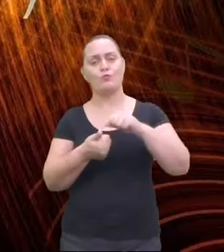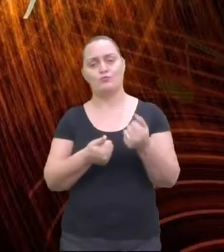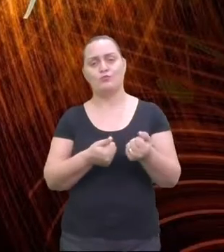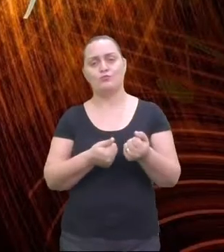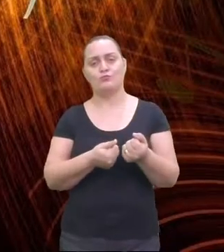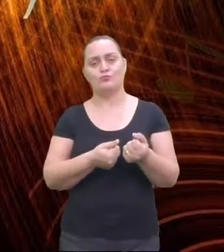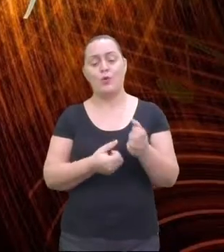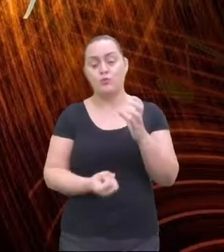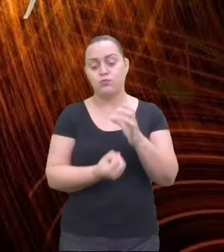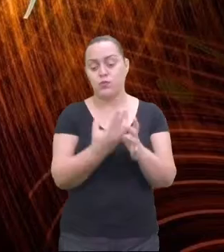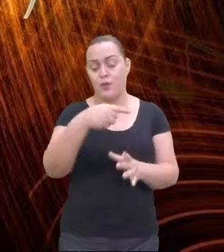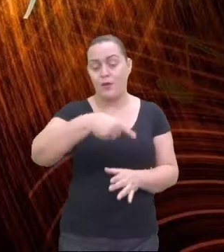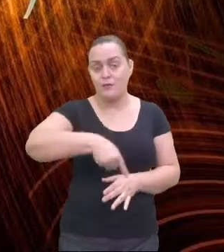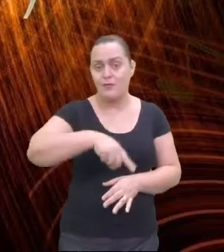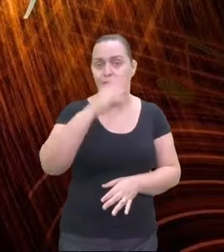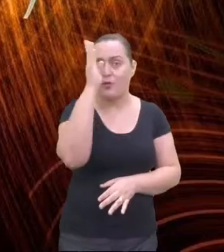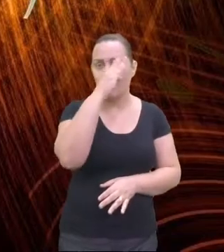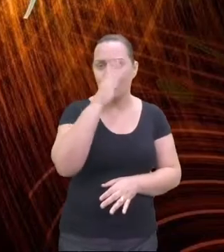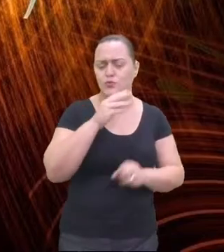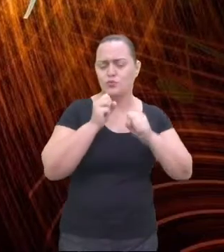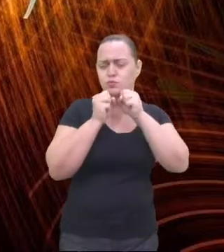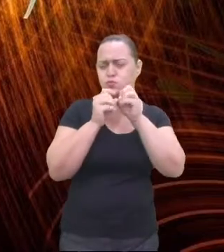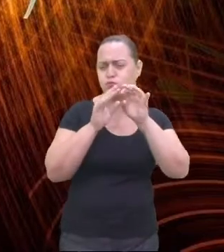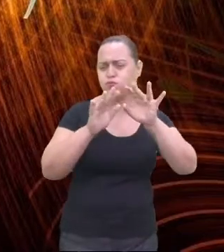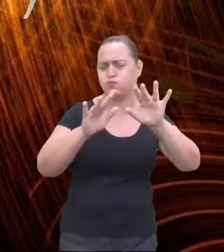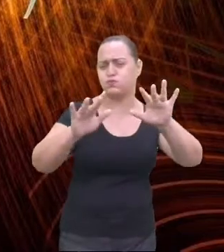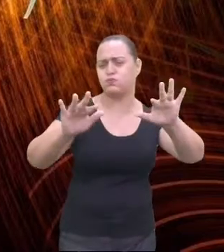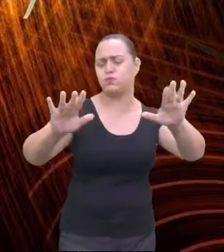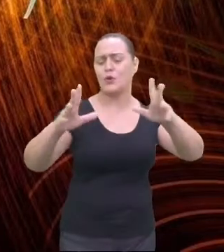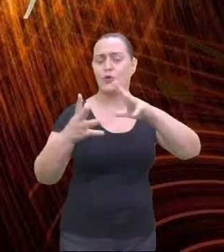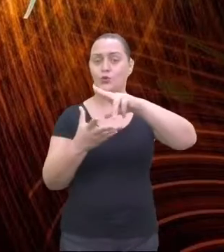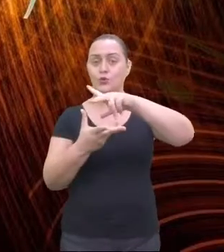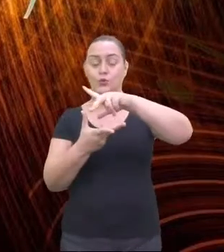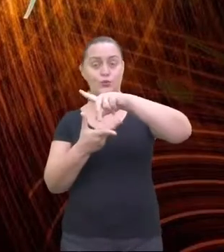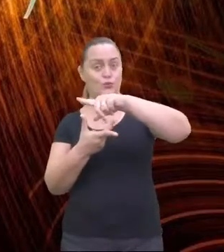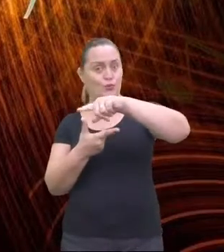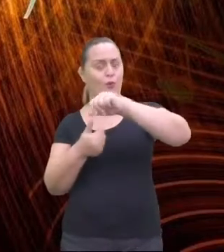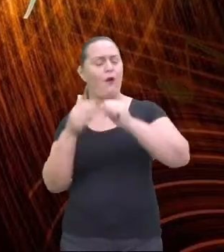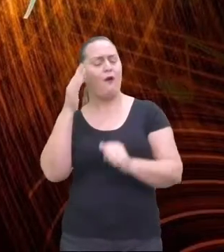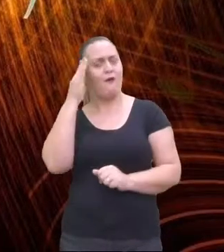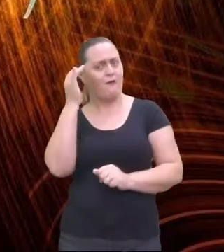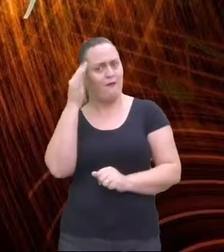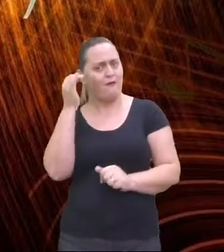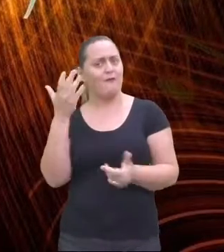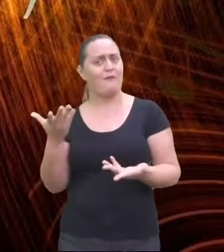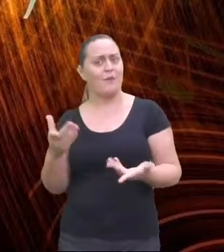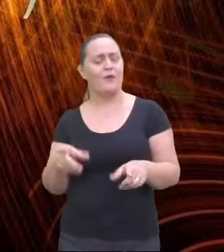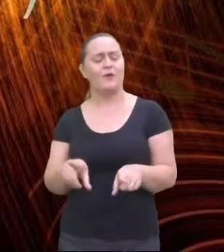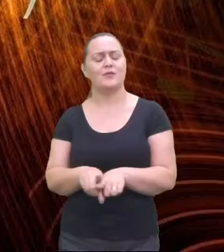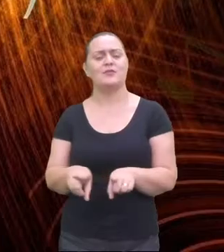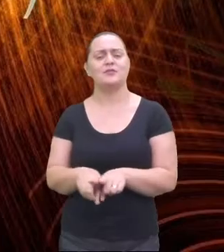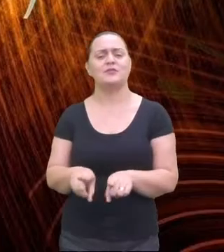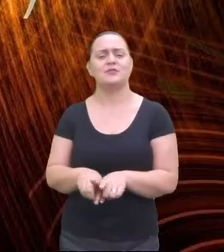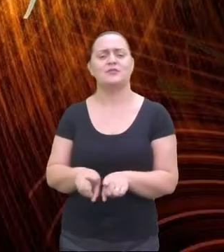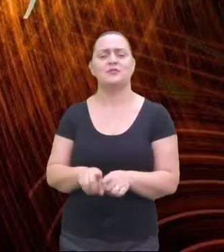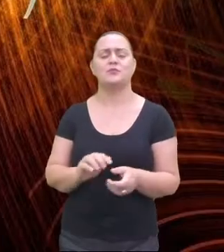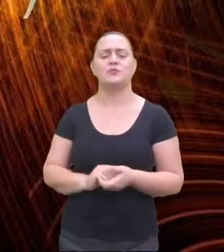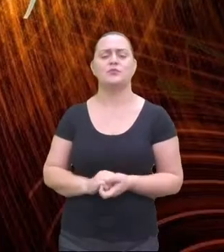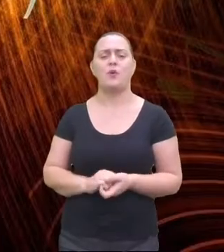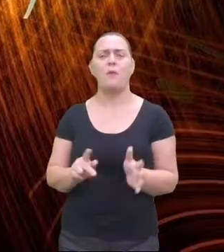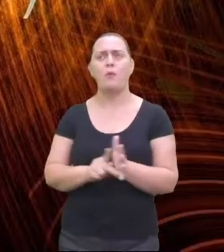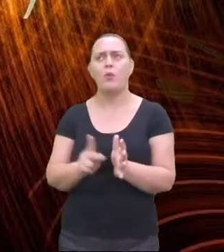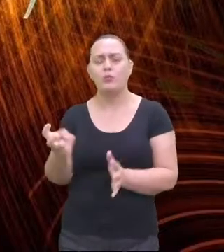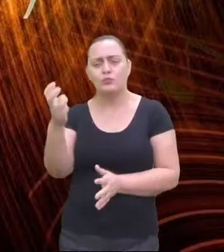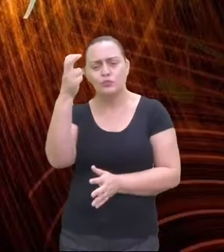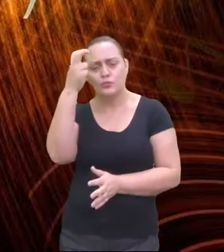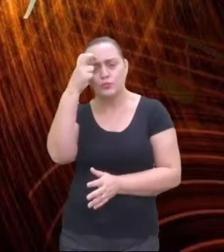surgiu na década de 60, misturando manifestações tradicionais da cultura brasileira.